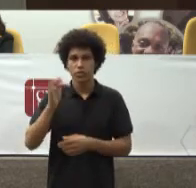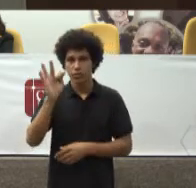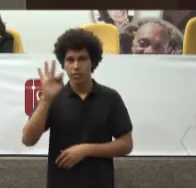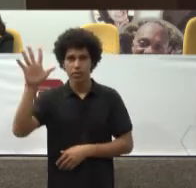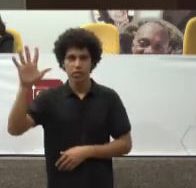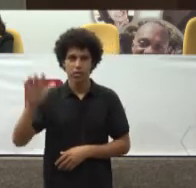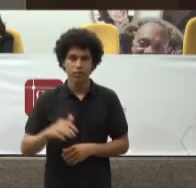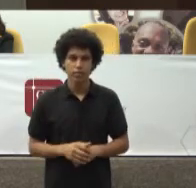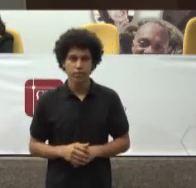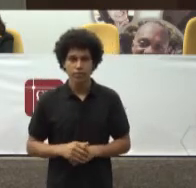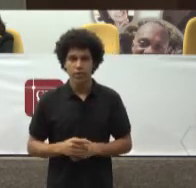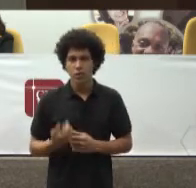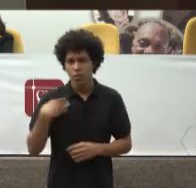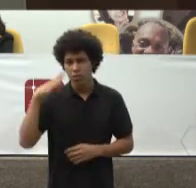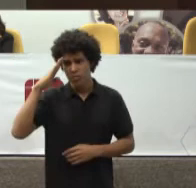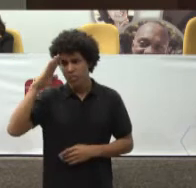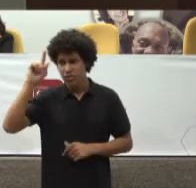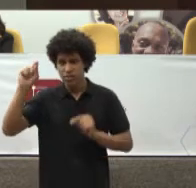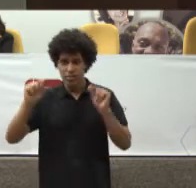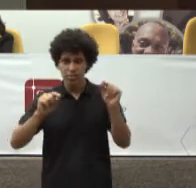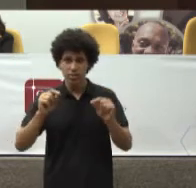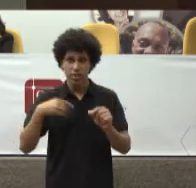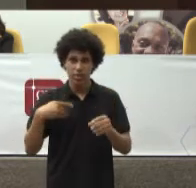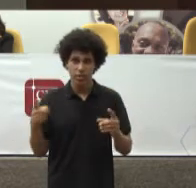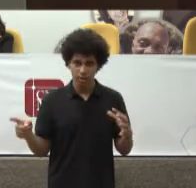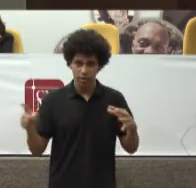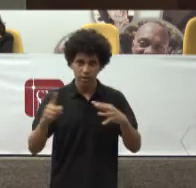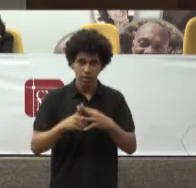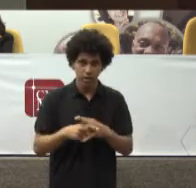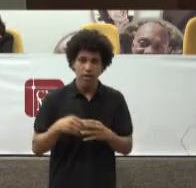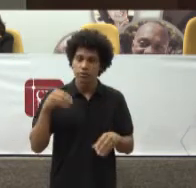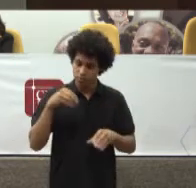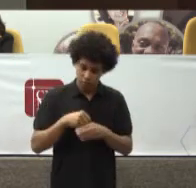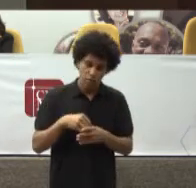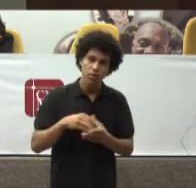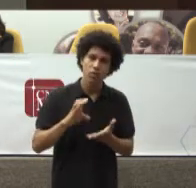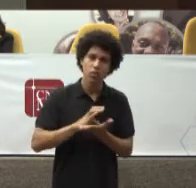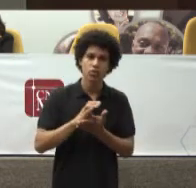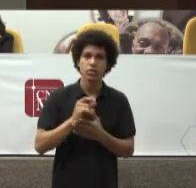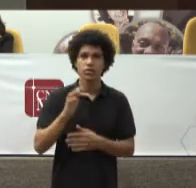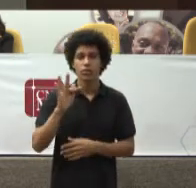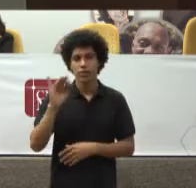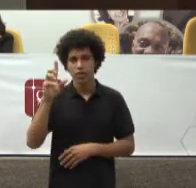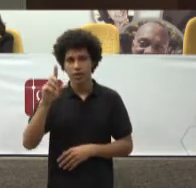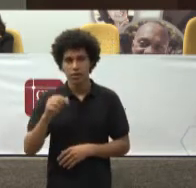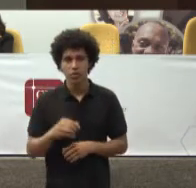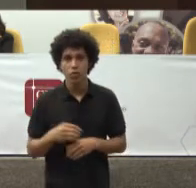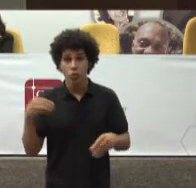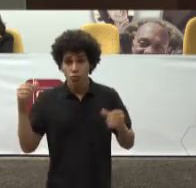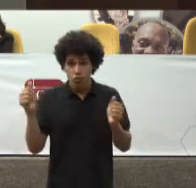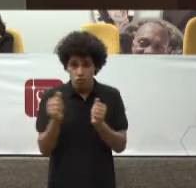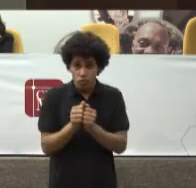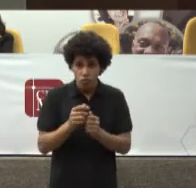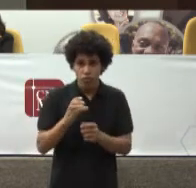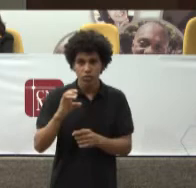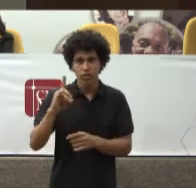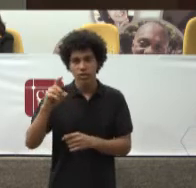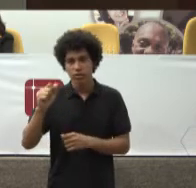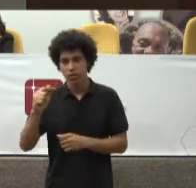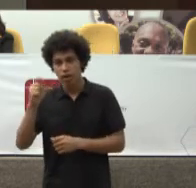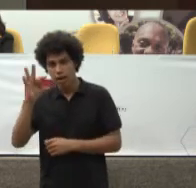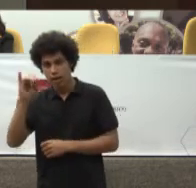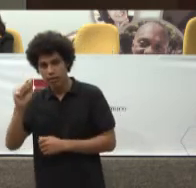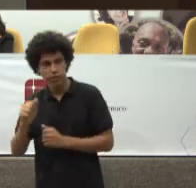O princípio Da integralidade Está na Constituição Federal Fulcrado Na declaração De Alma-Ata E principalmente